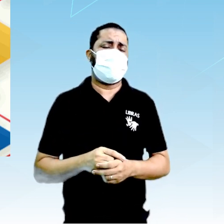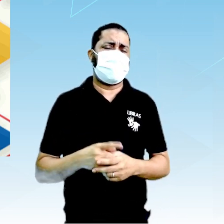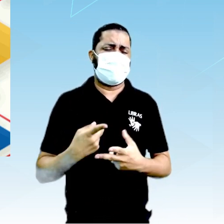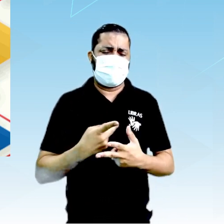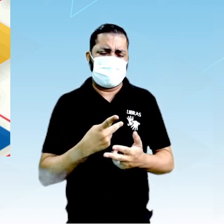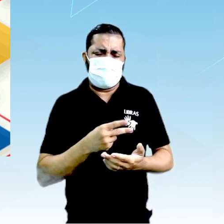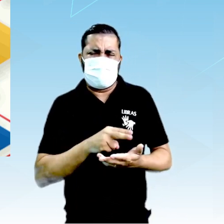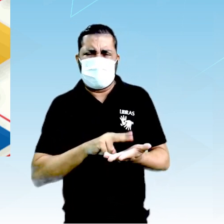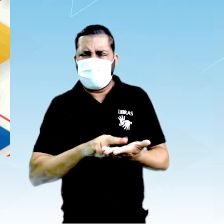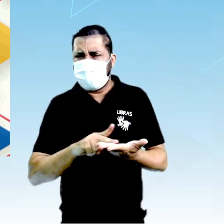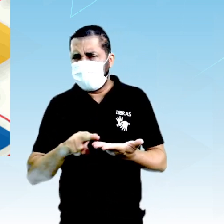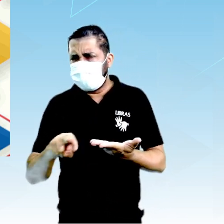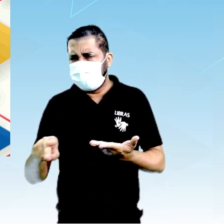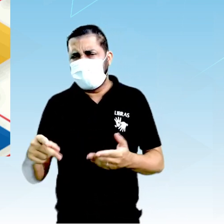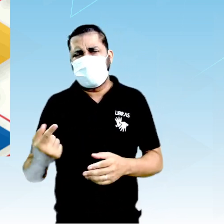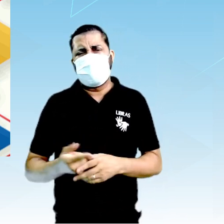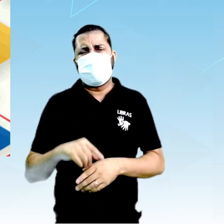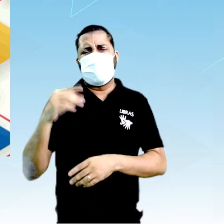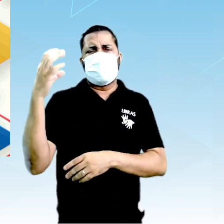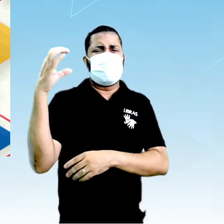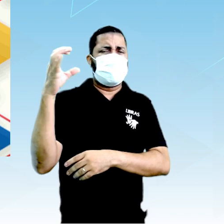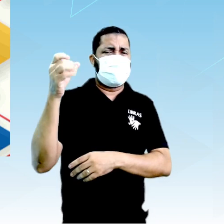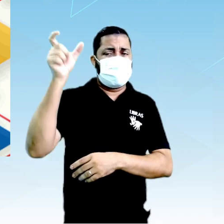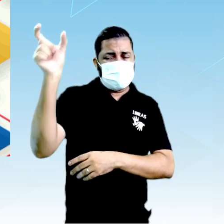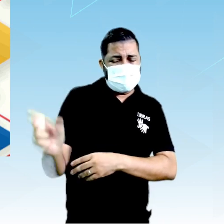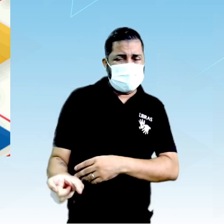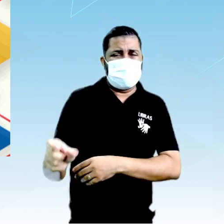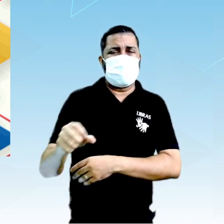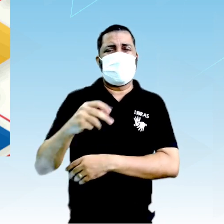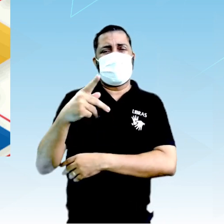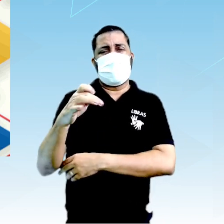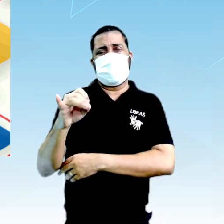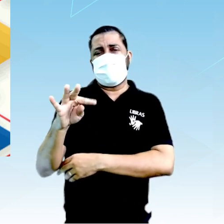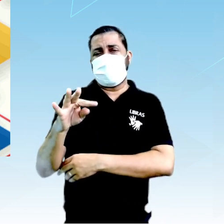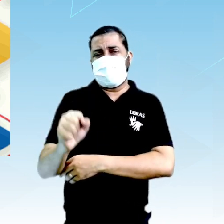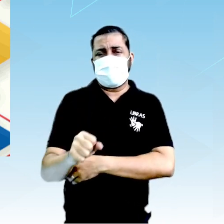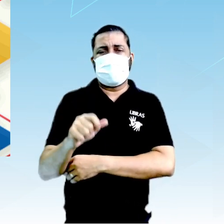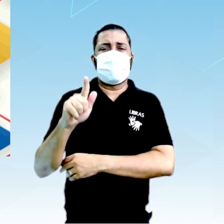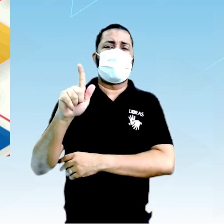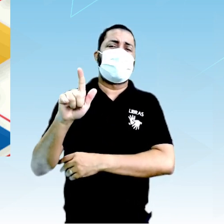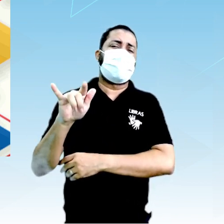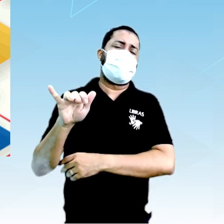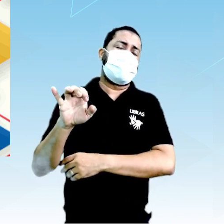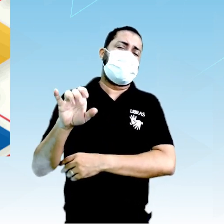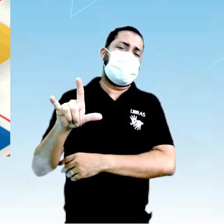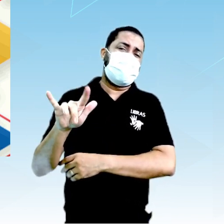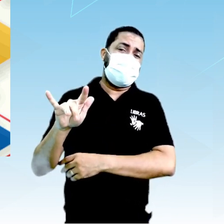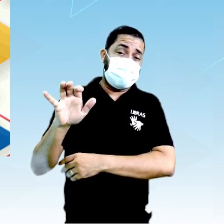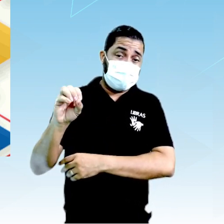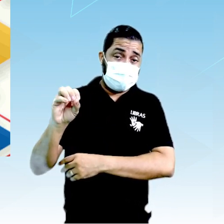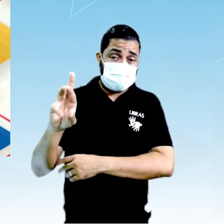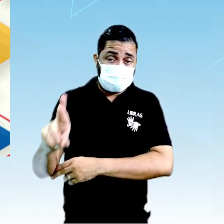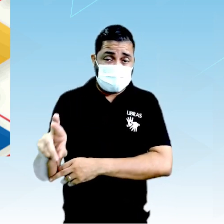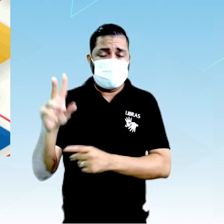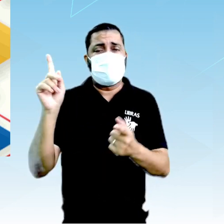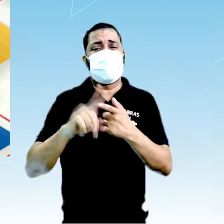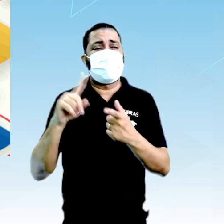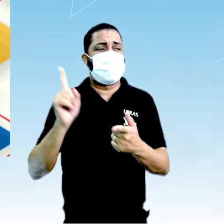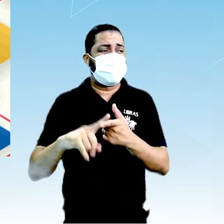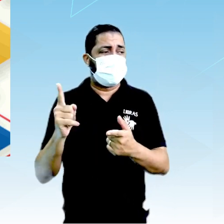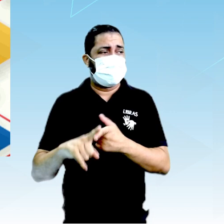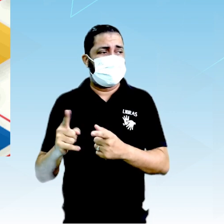cientistas, o Proust, o próprio John Dalton, o Gayle Sack, vão introduzir também